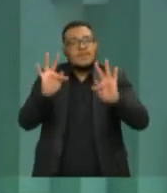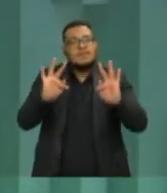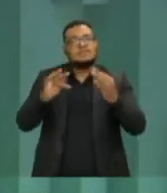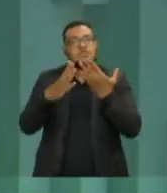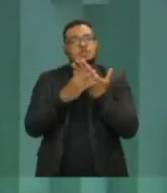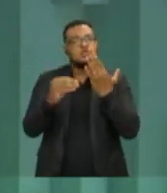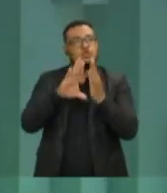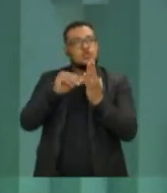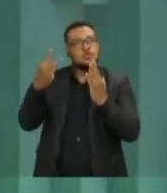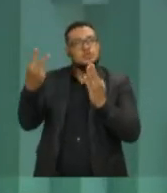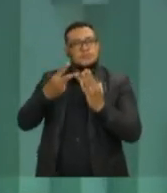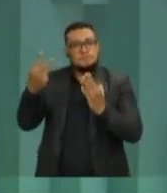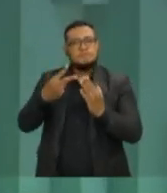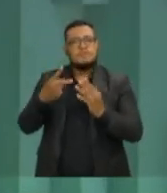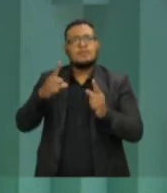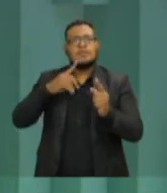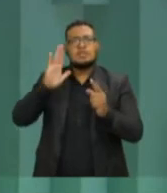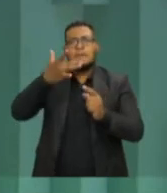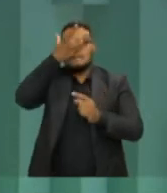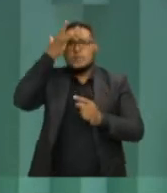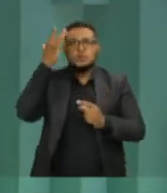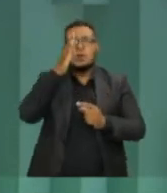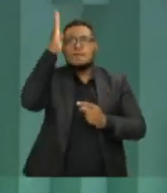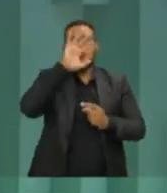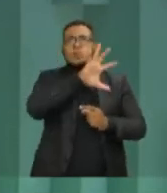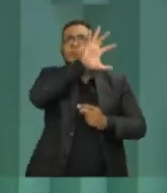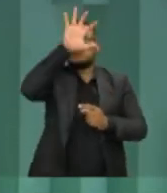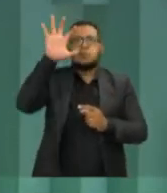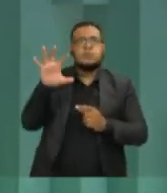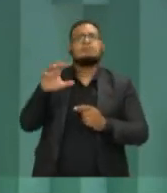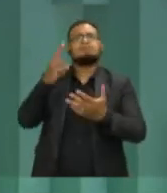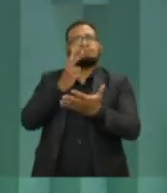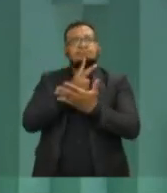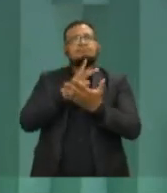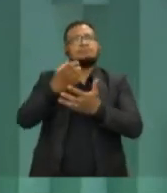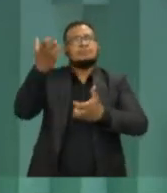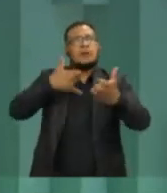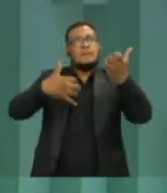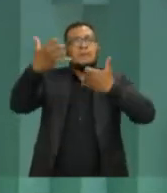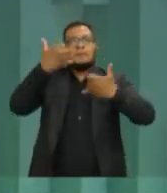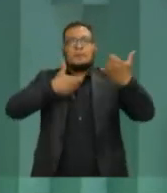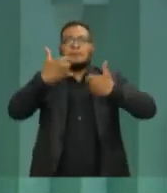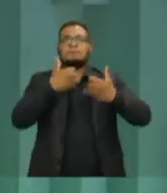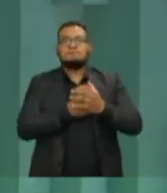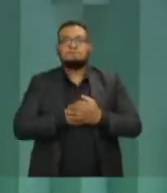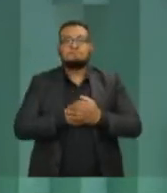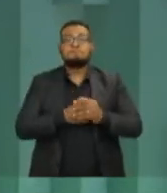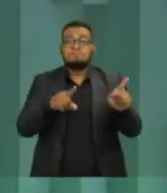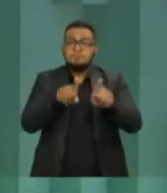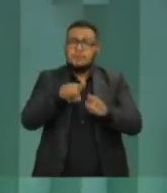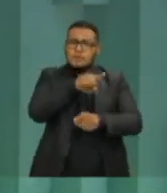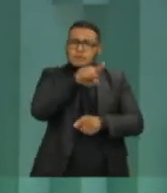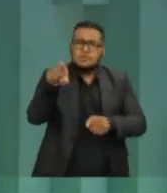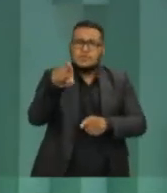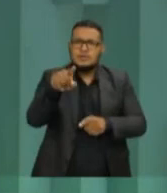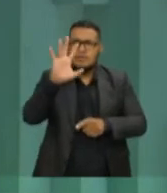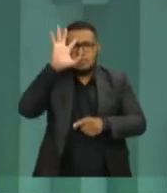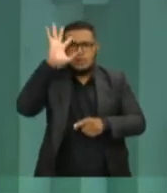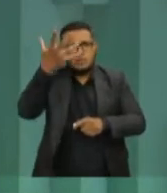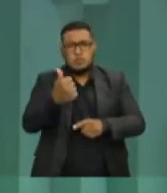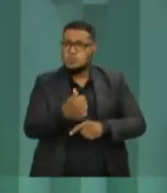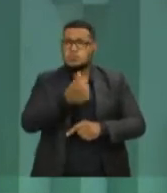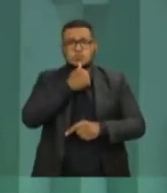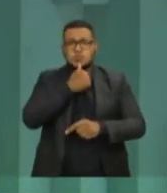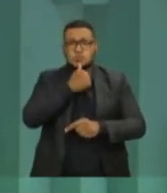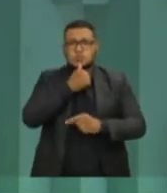recebendo o apoio do Brasil inteiro e das pessoas de bem. Mas quero me dirigir particularmente a você que ainda não decidiu o seu voto,